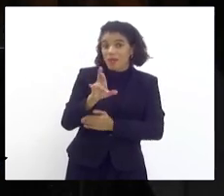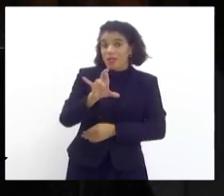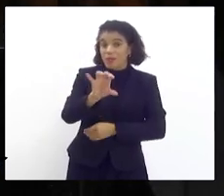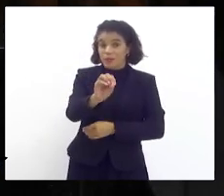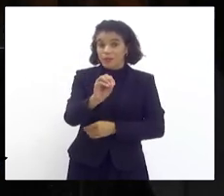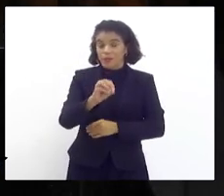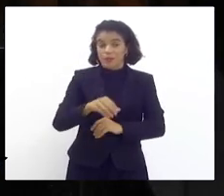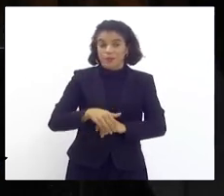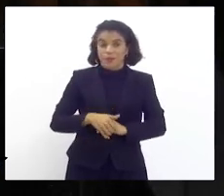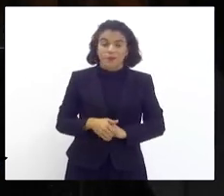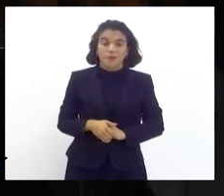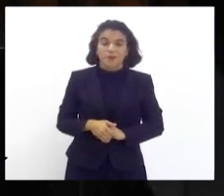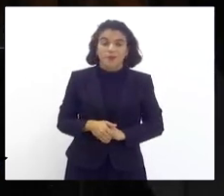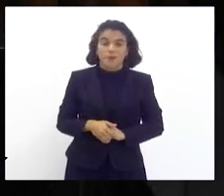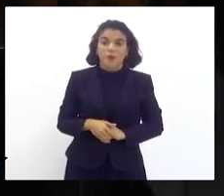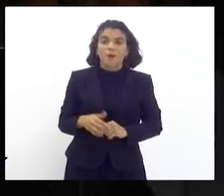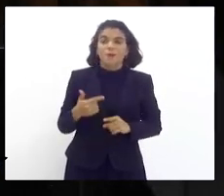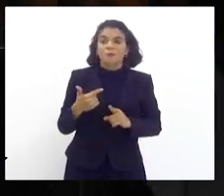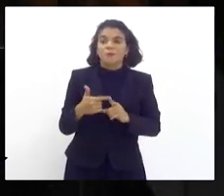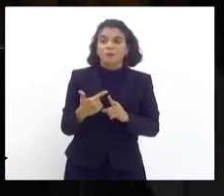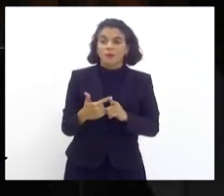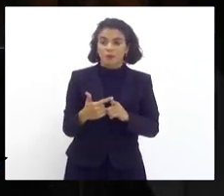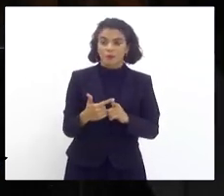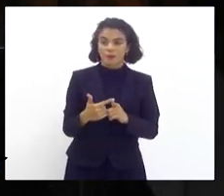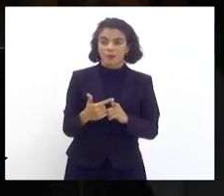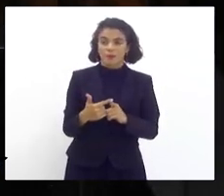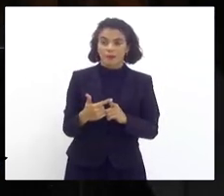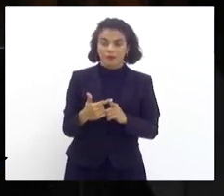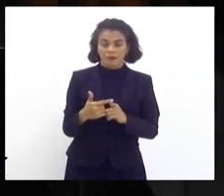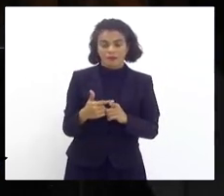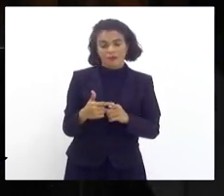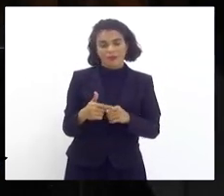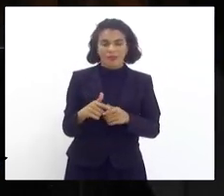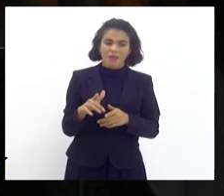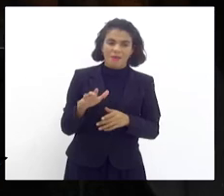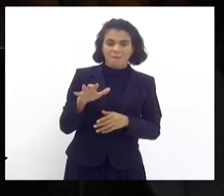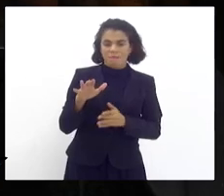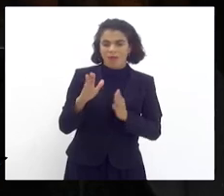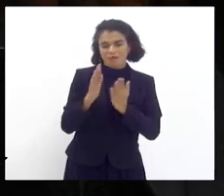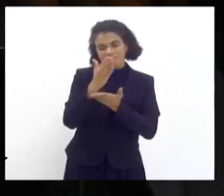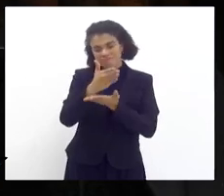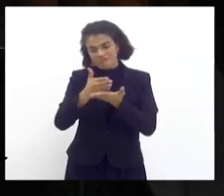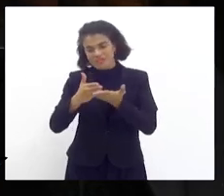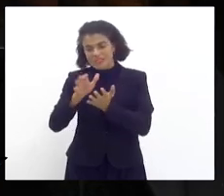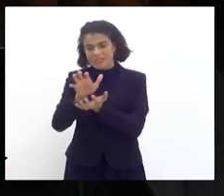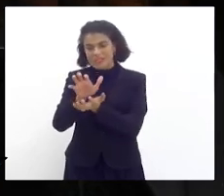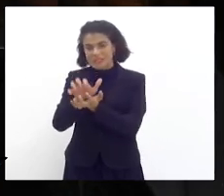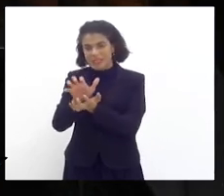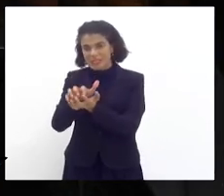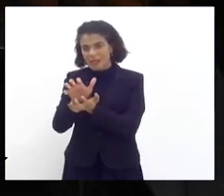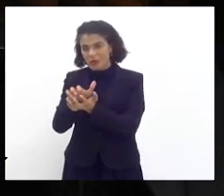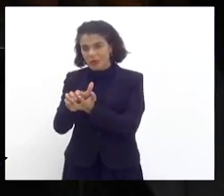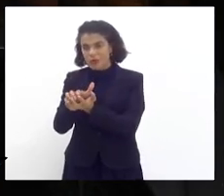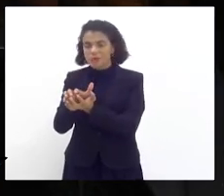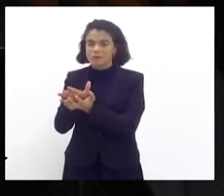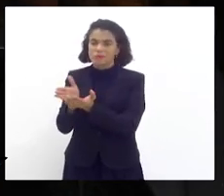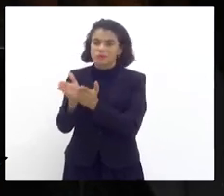Janeiro, porque pega ali parte de Santa Cruz, passa por